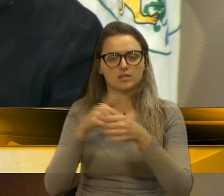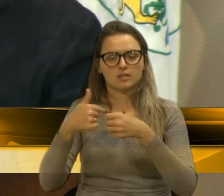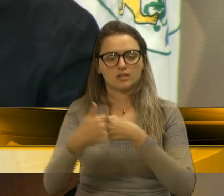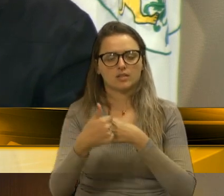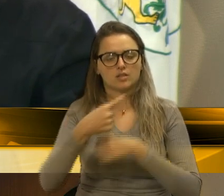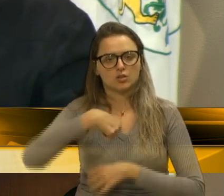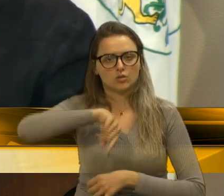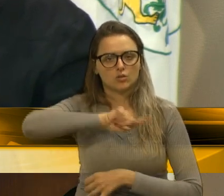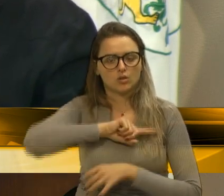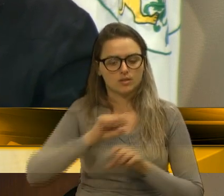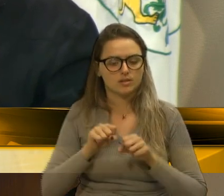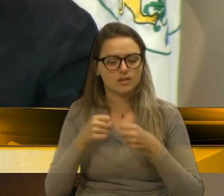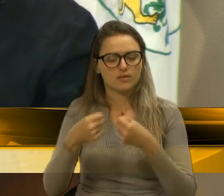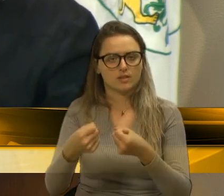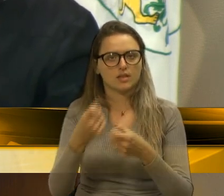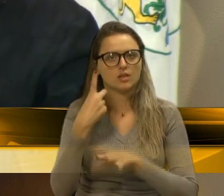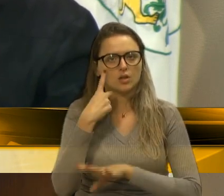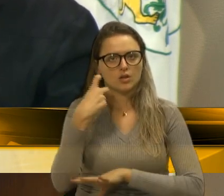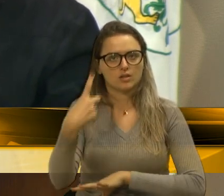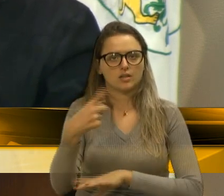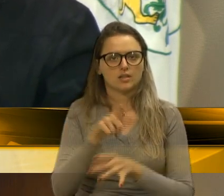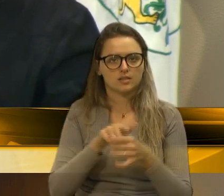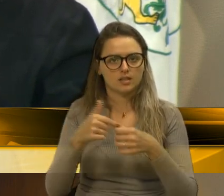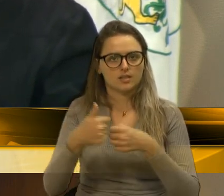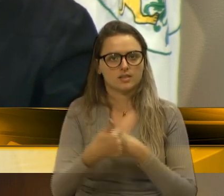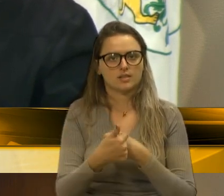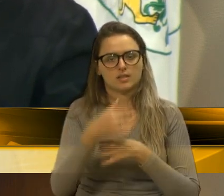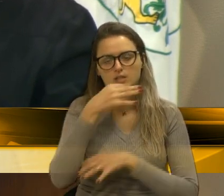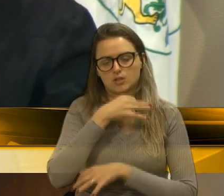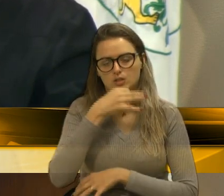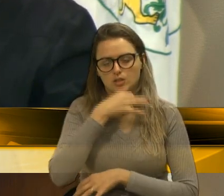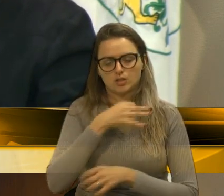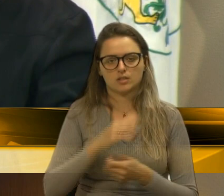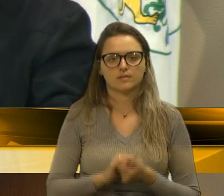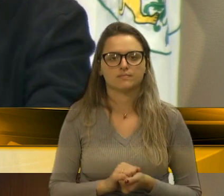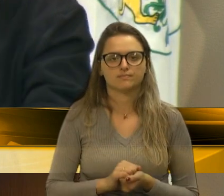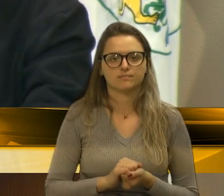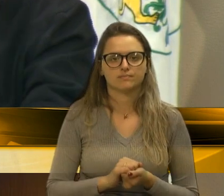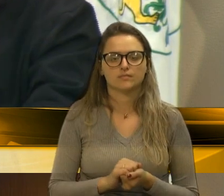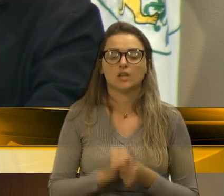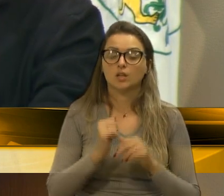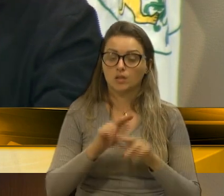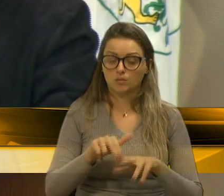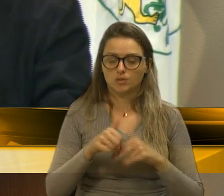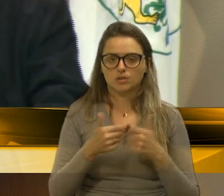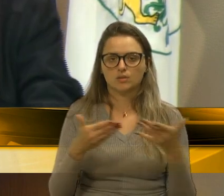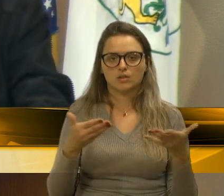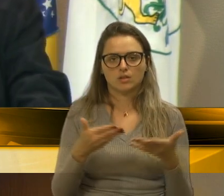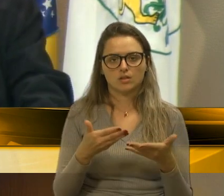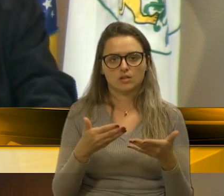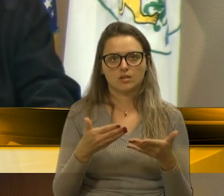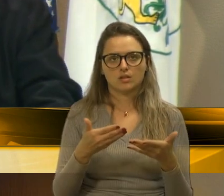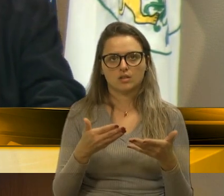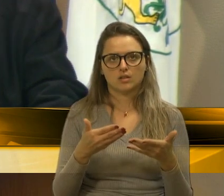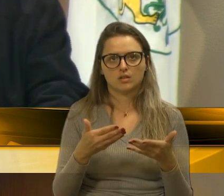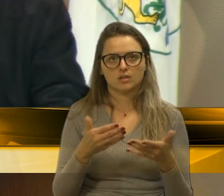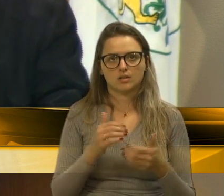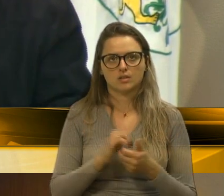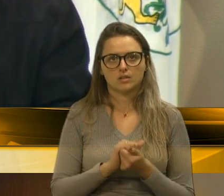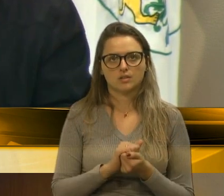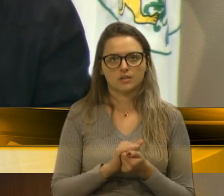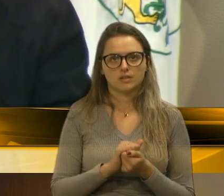Nós estamos aqui defendendo os interesses da cidade de Caxias do Sul. Então, sentido, faça-se salva, senhor presidente.